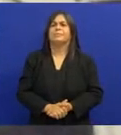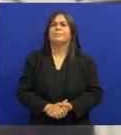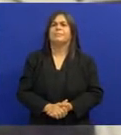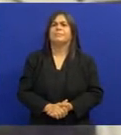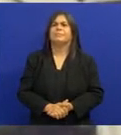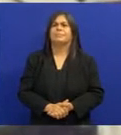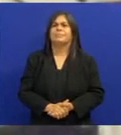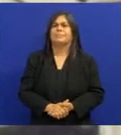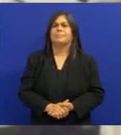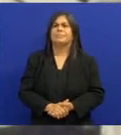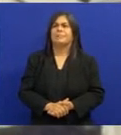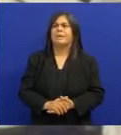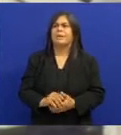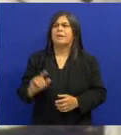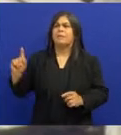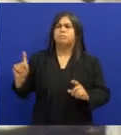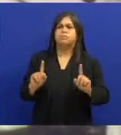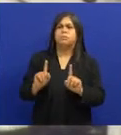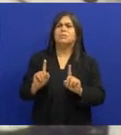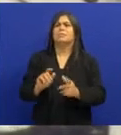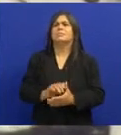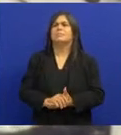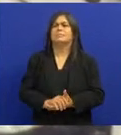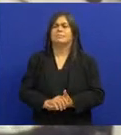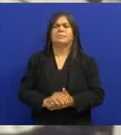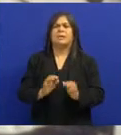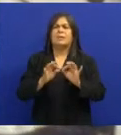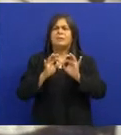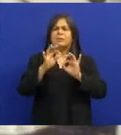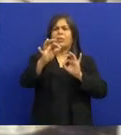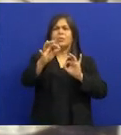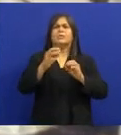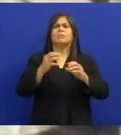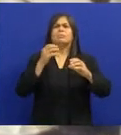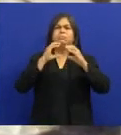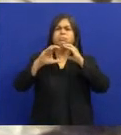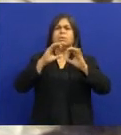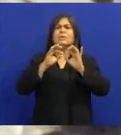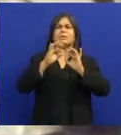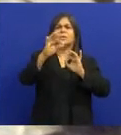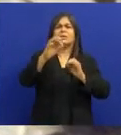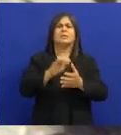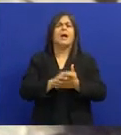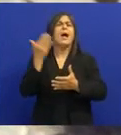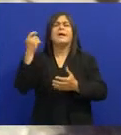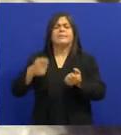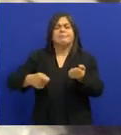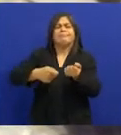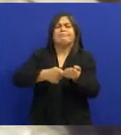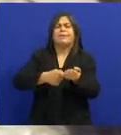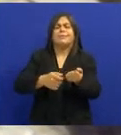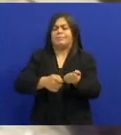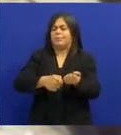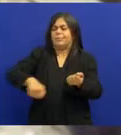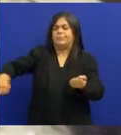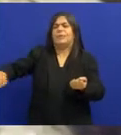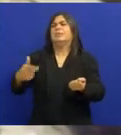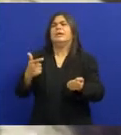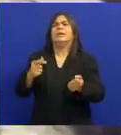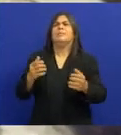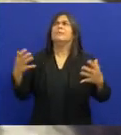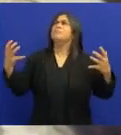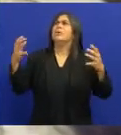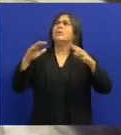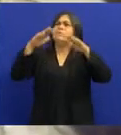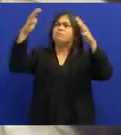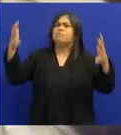então botaram a gente longe do conjunto que nos acompanhava Só que havia uma